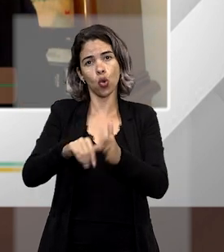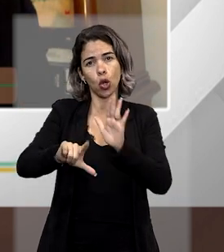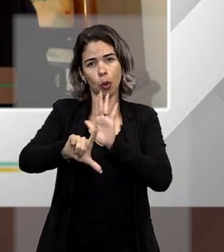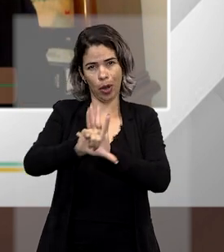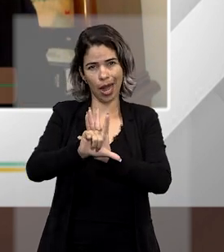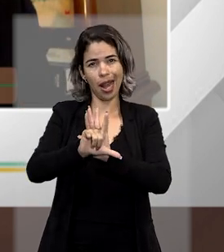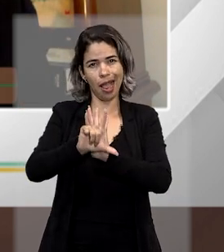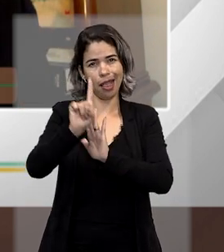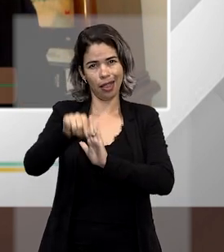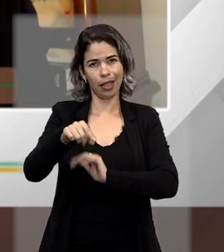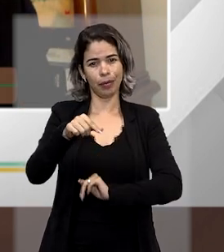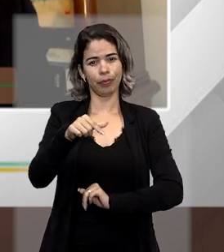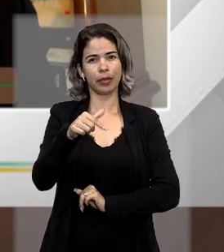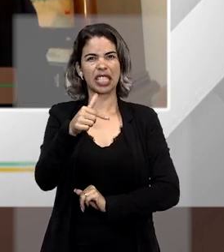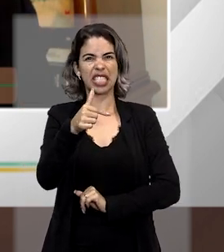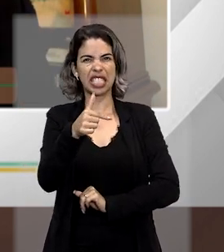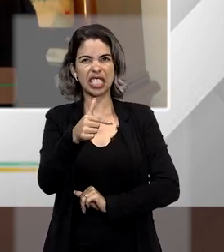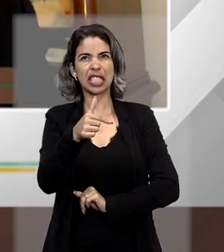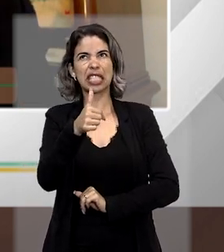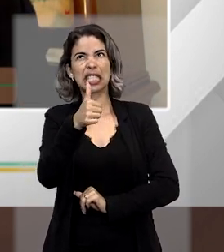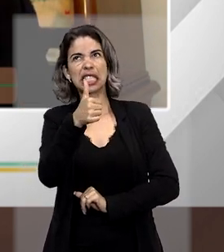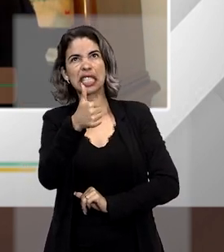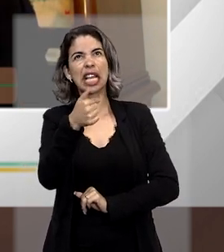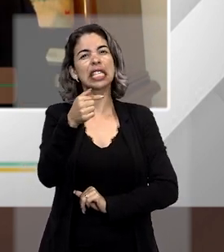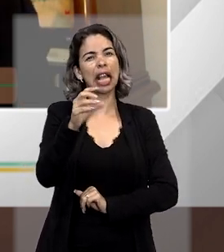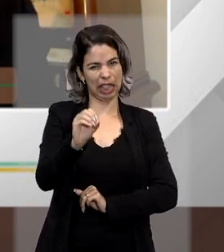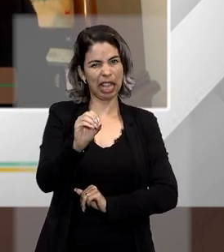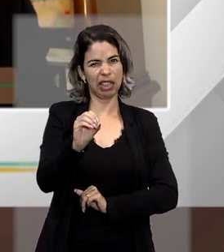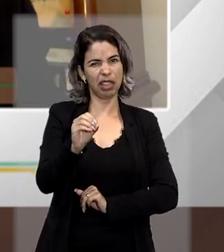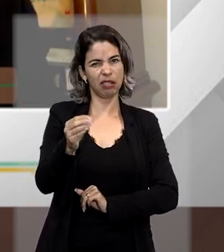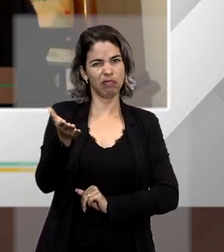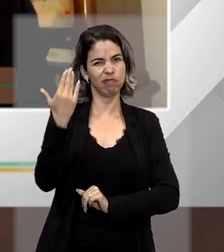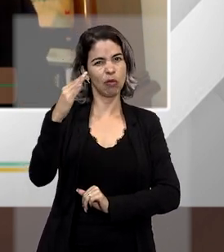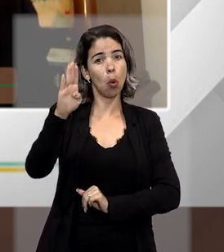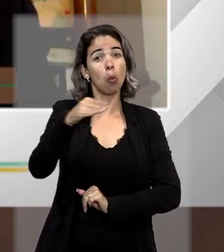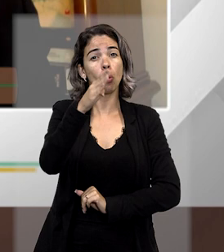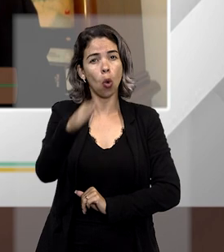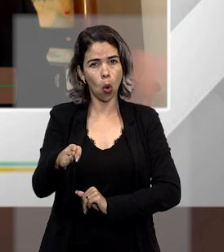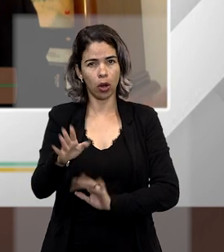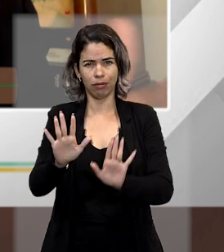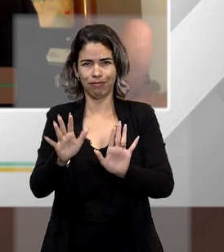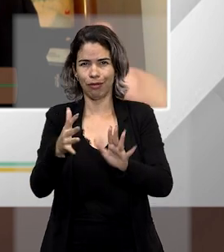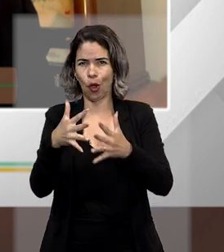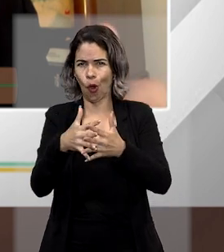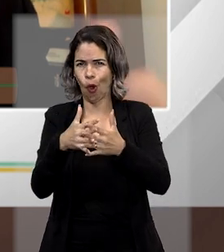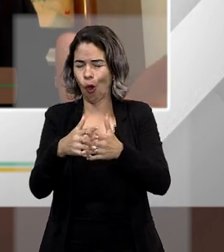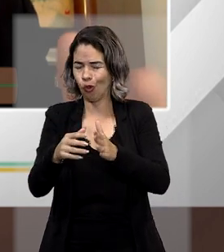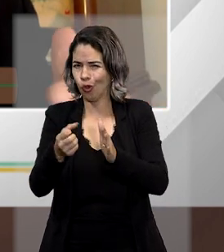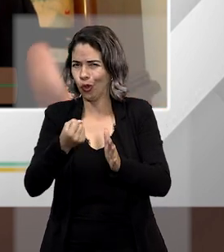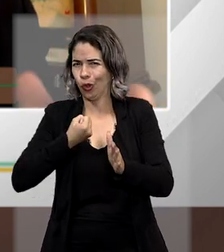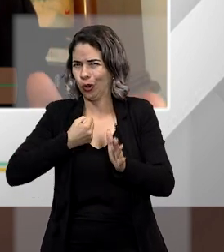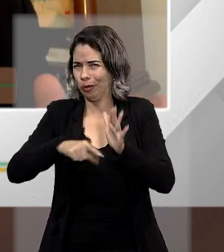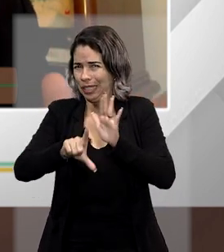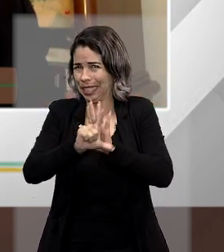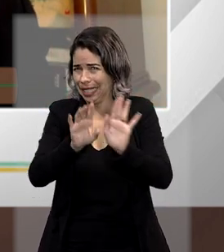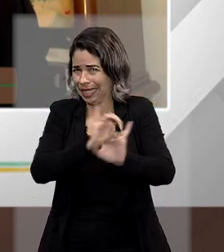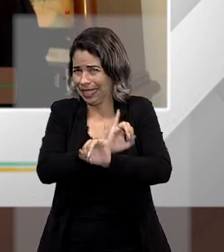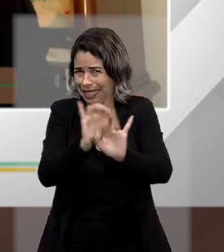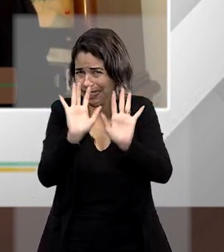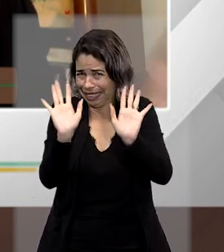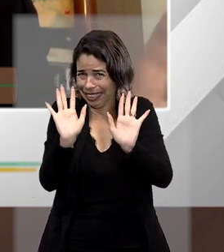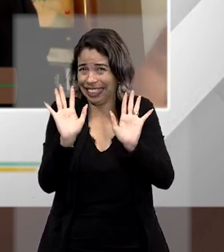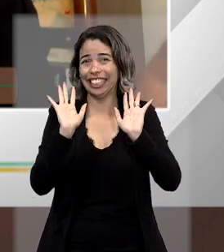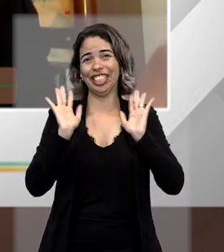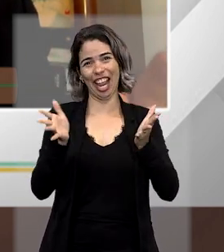última lei, essa lei 710, 170, que foi revogada, olha, eu confundo o número de leis, já vou avisando